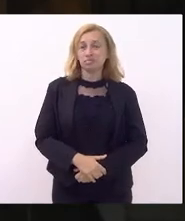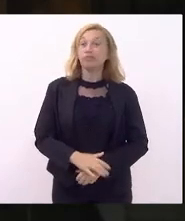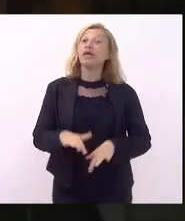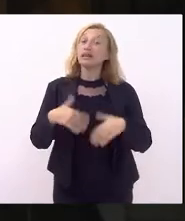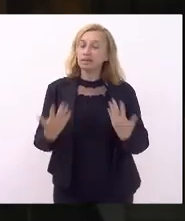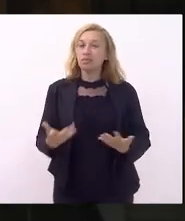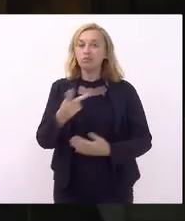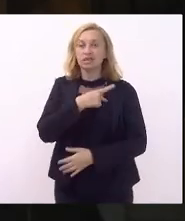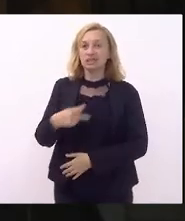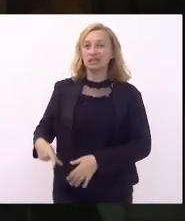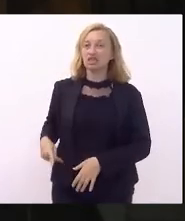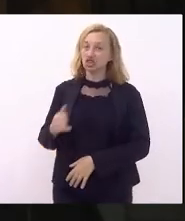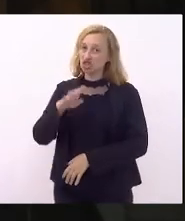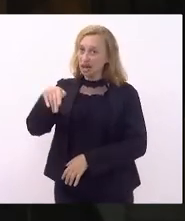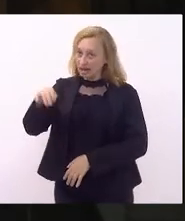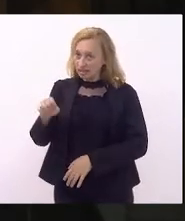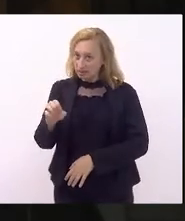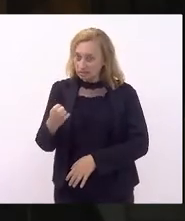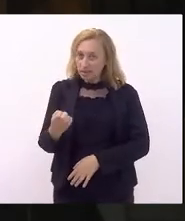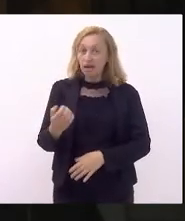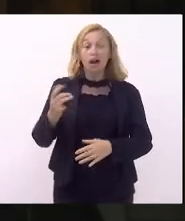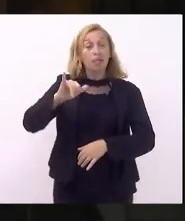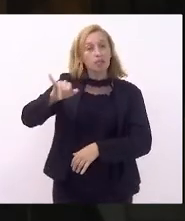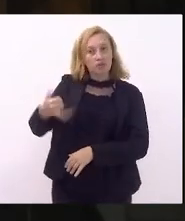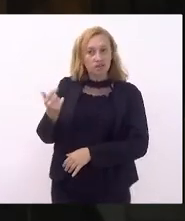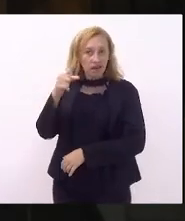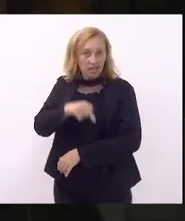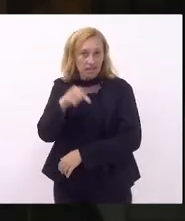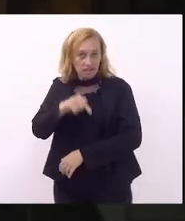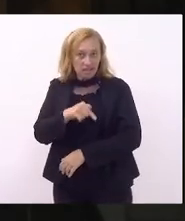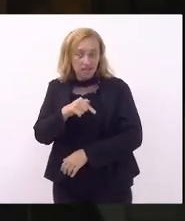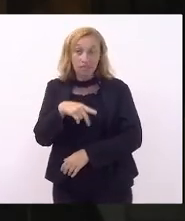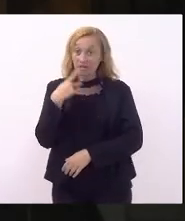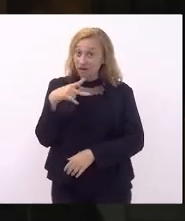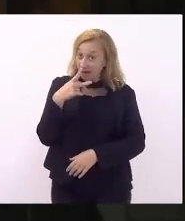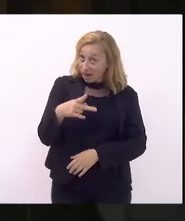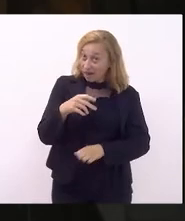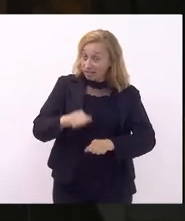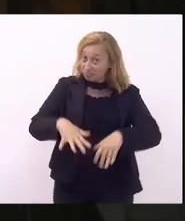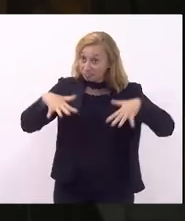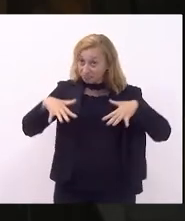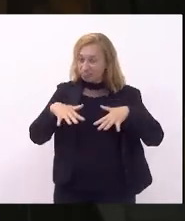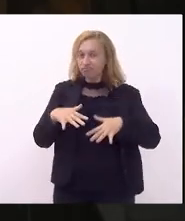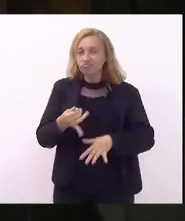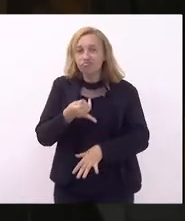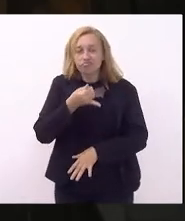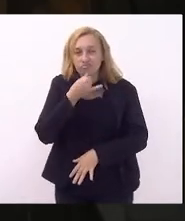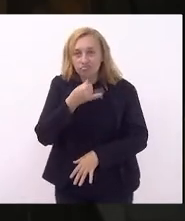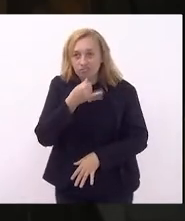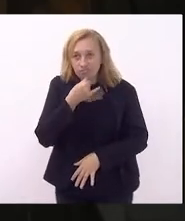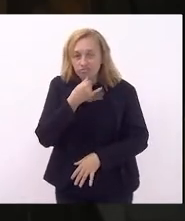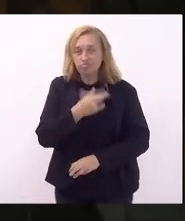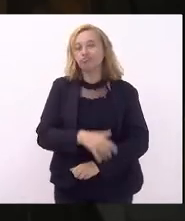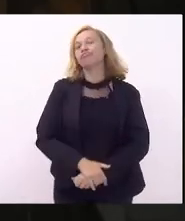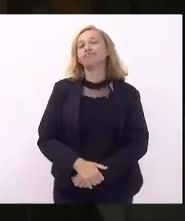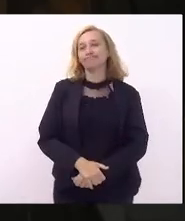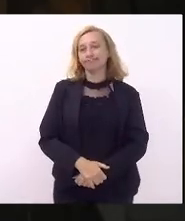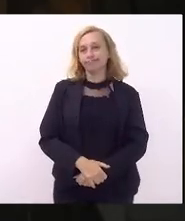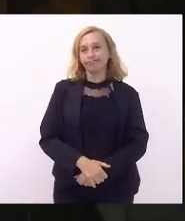Batista eu quis aproveitar aqui o plenário para dizer da insatisfação que eu